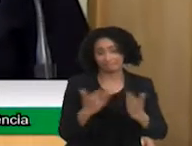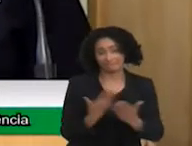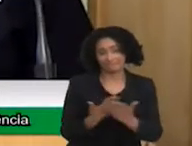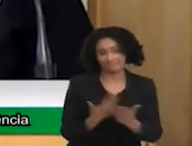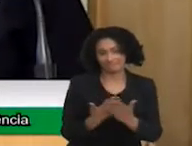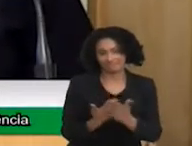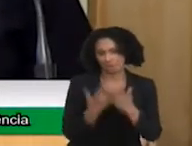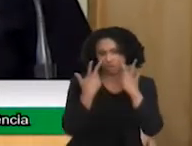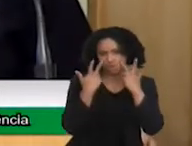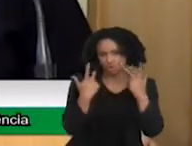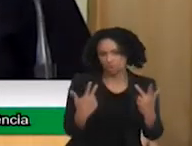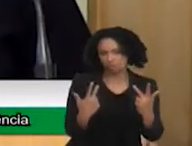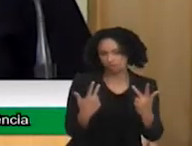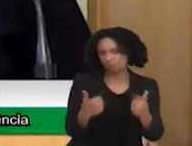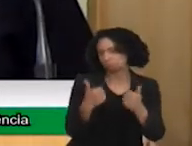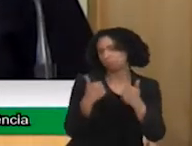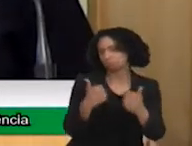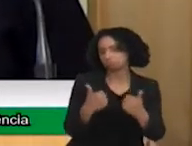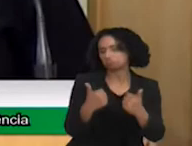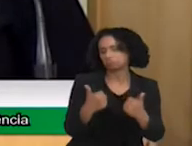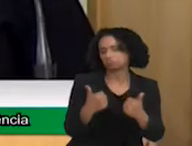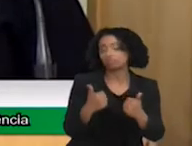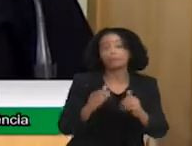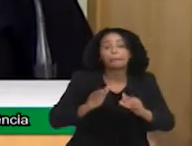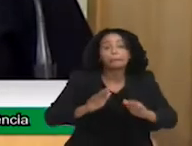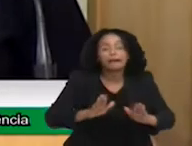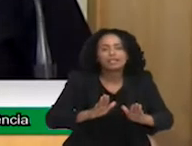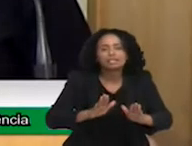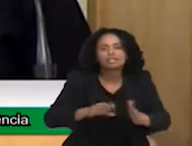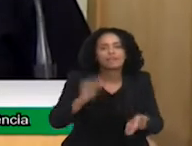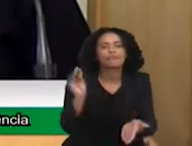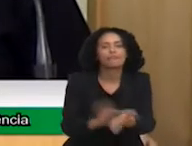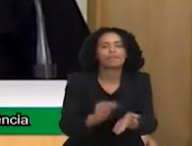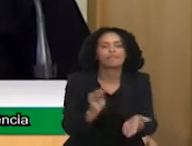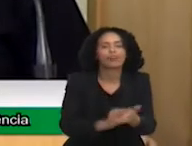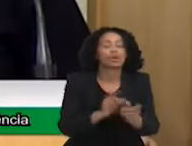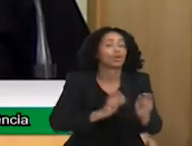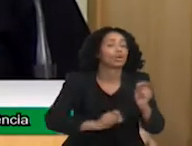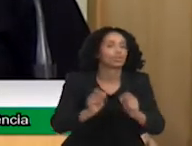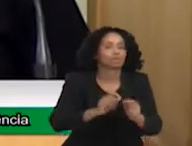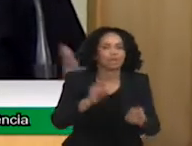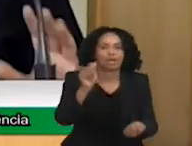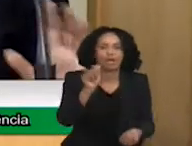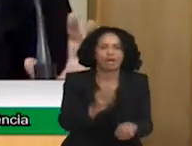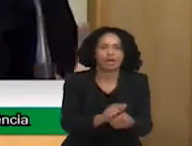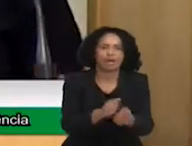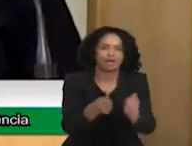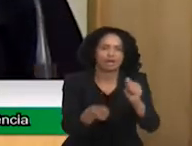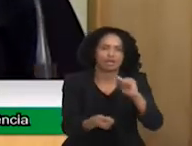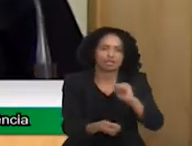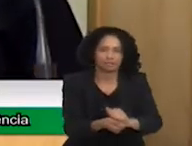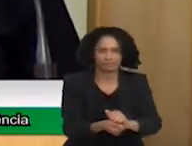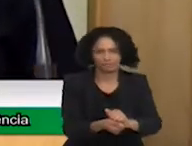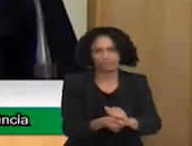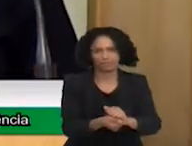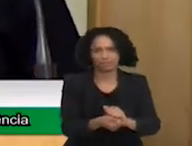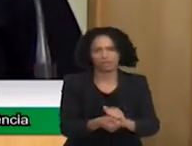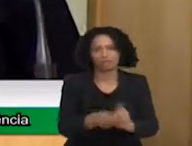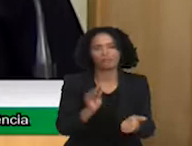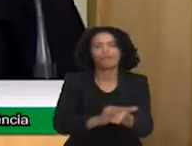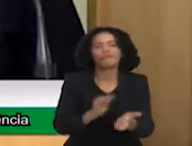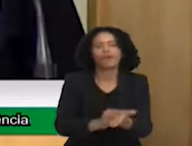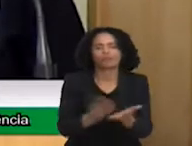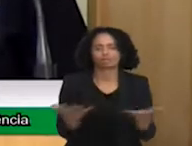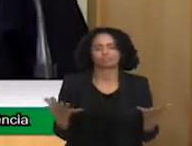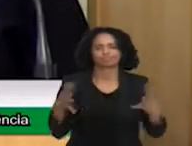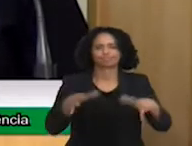adaptações razoáveis. E essas adaptações razoáveis, gente, é uma palavra linda, adaptação. Faz parte da